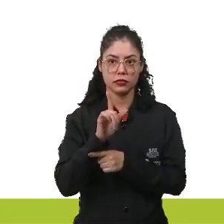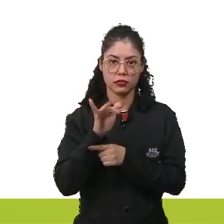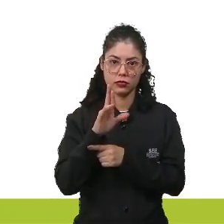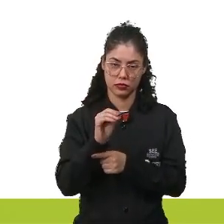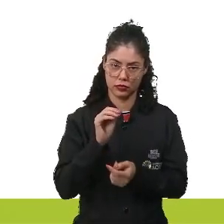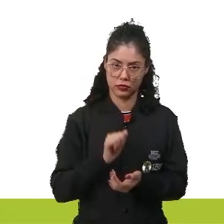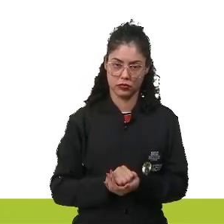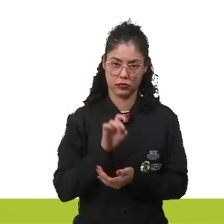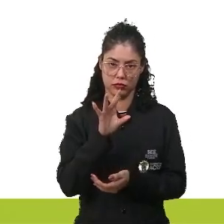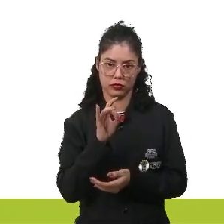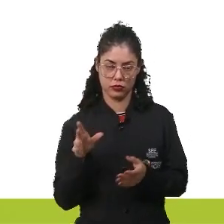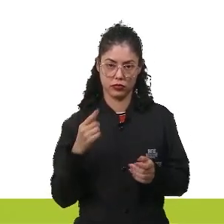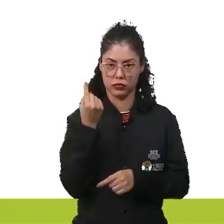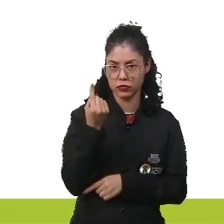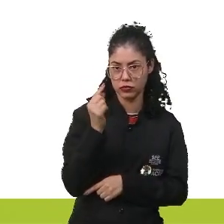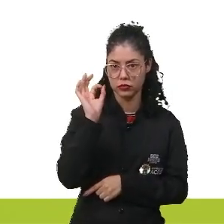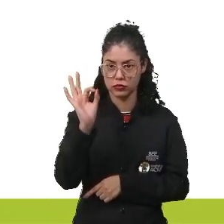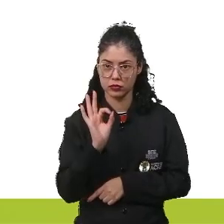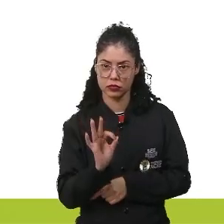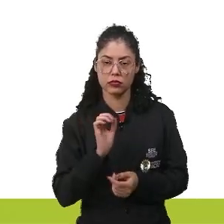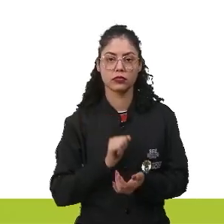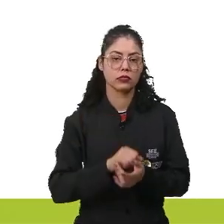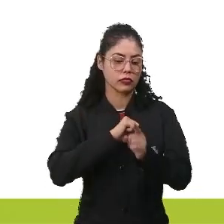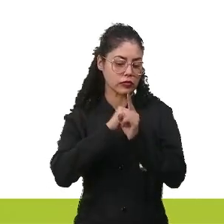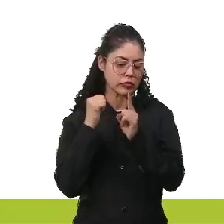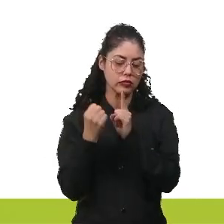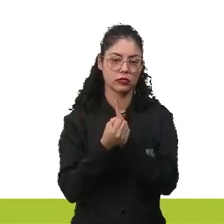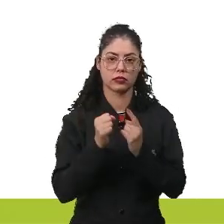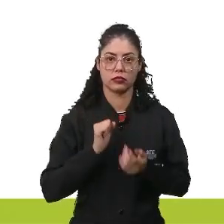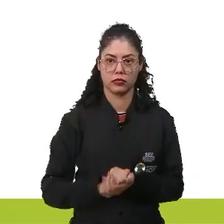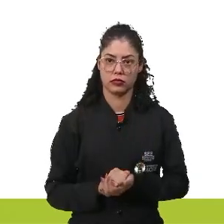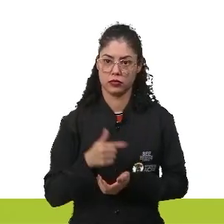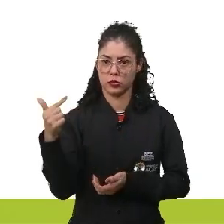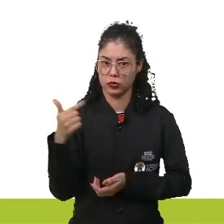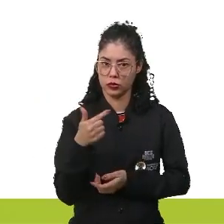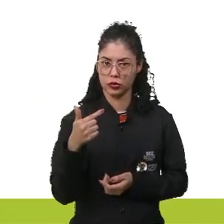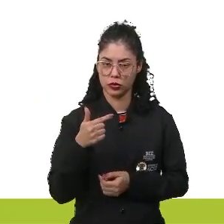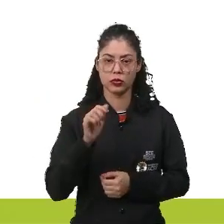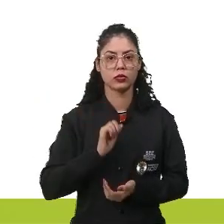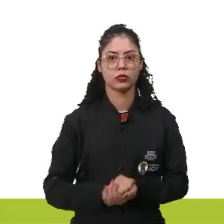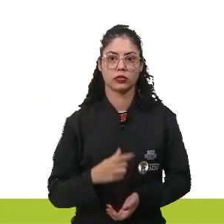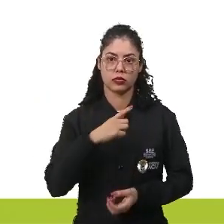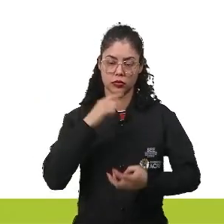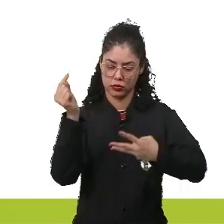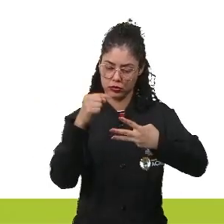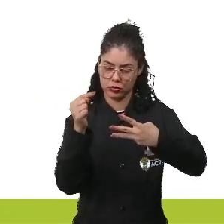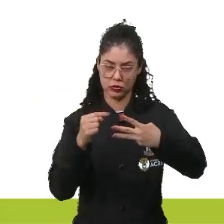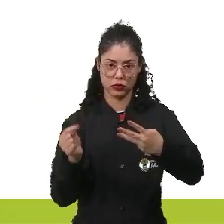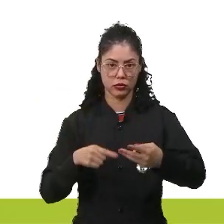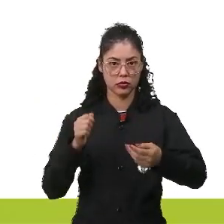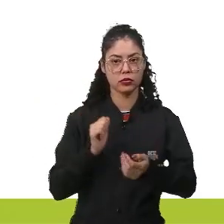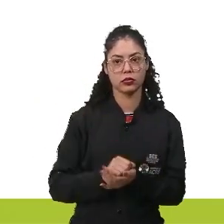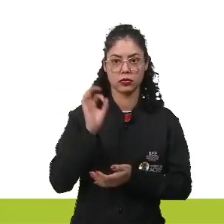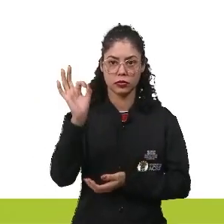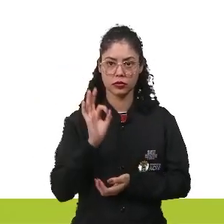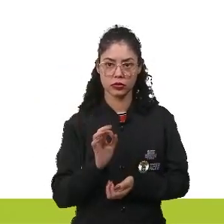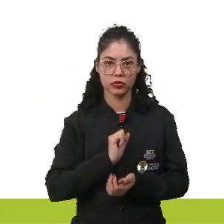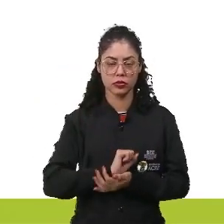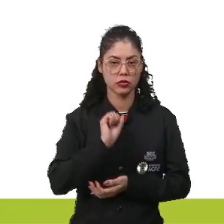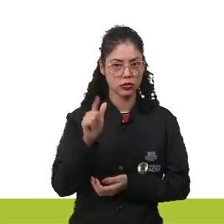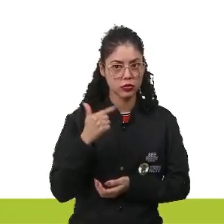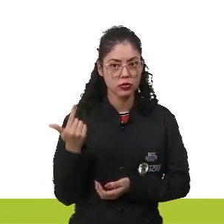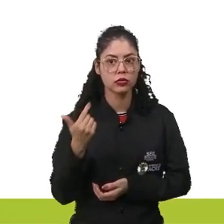então fazia parte somente de 1% da sociedade. No segundo estado temos 3% da sociedade e os outros